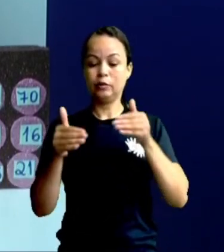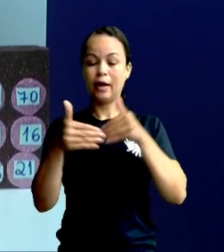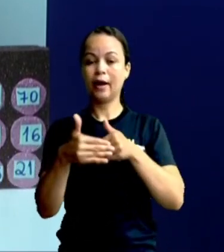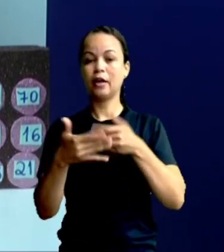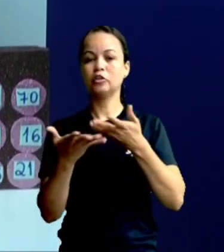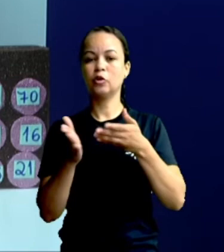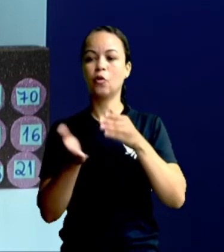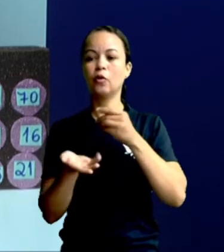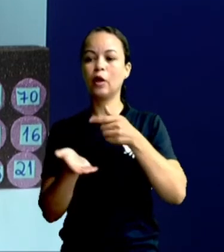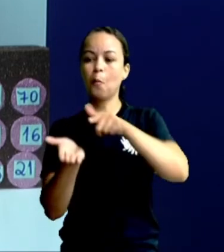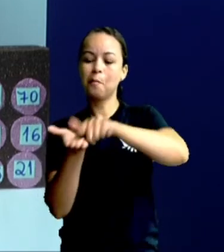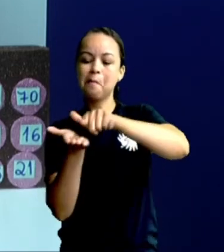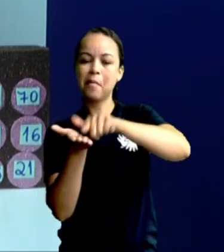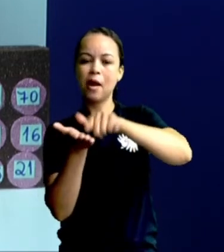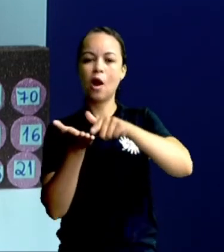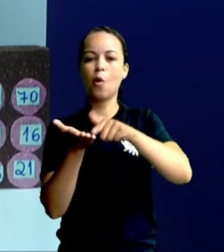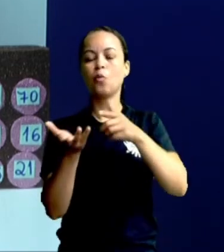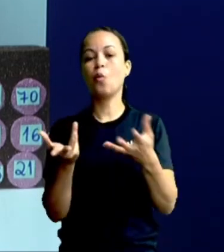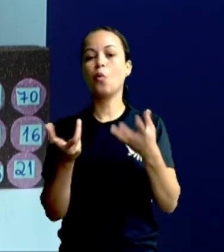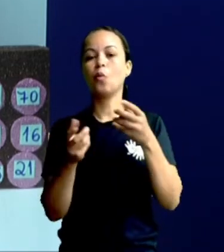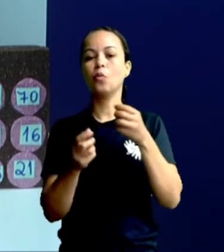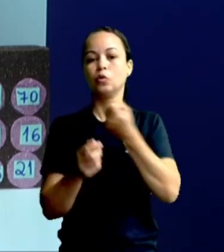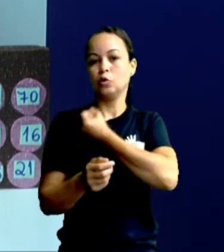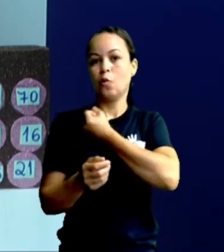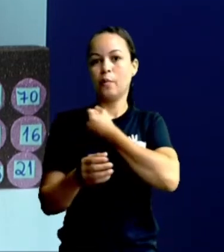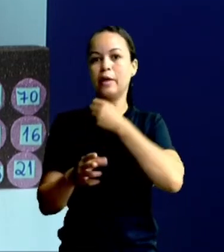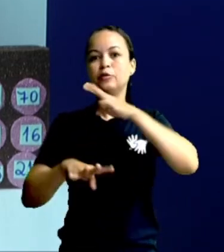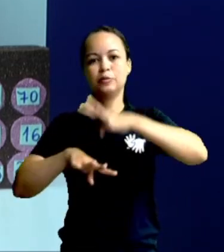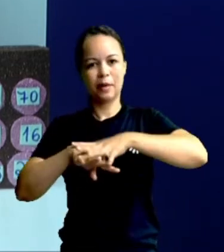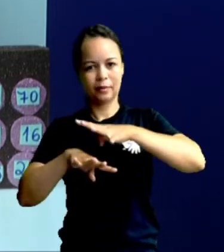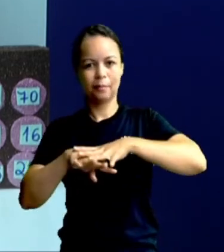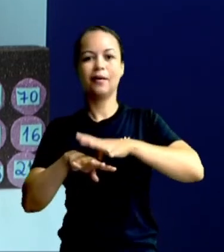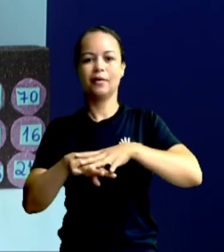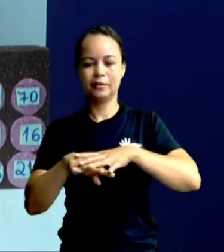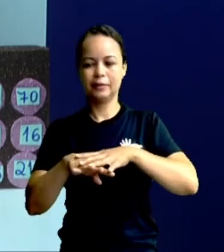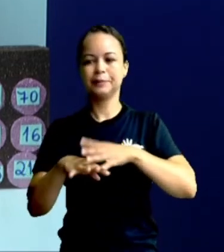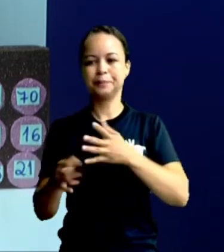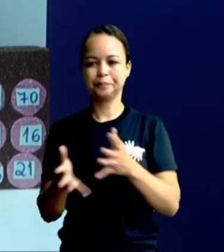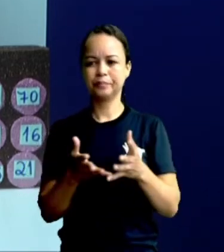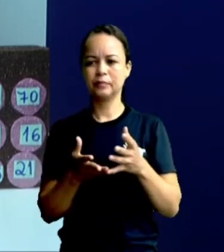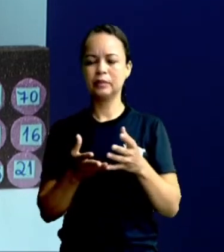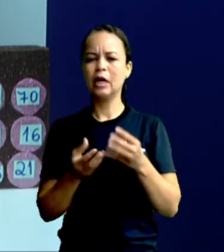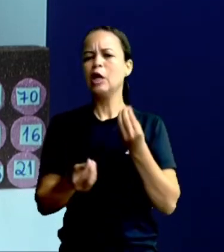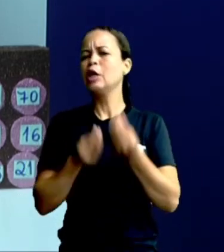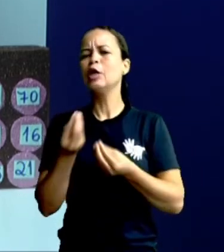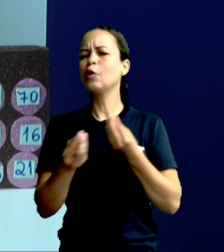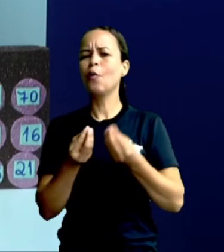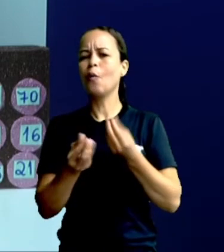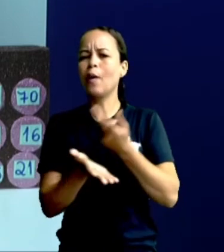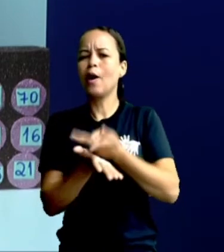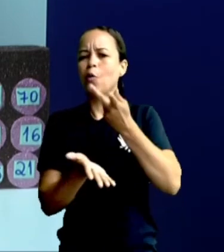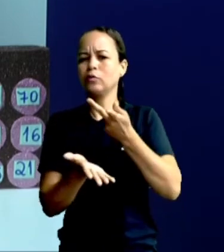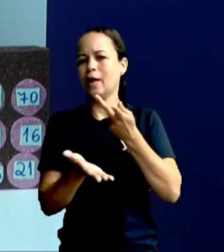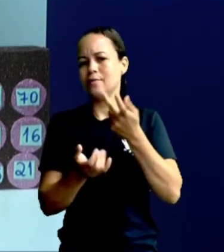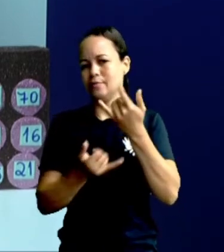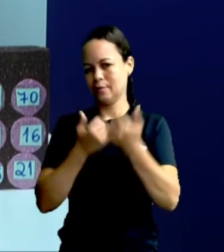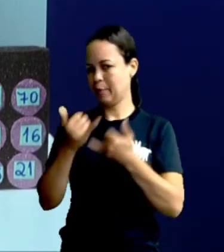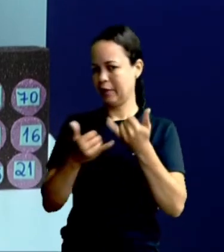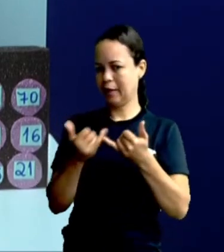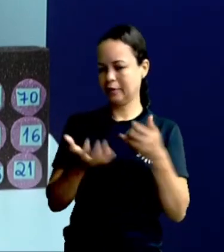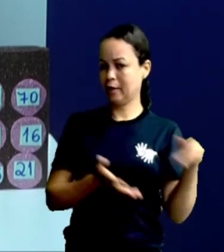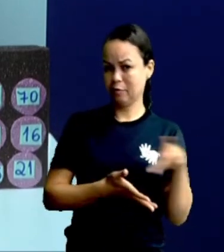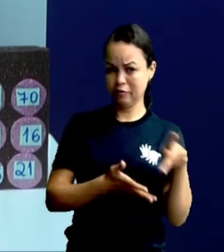papeizinhos com operações matemáticas. E como funciona, Tia Crisinha, brincadeira?